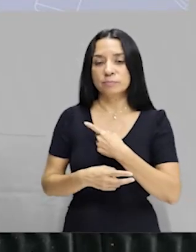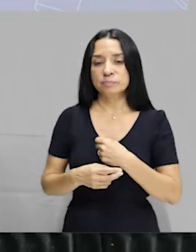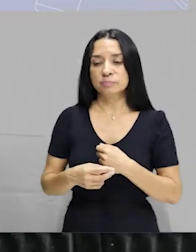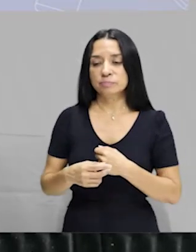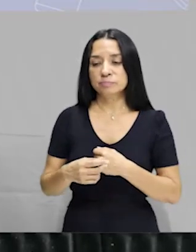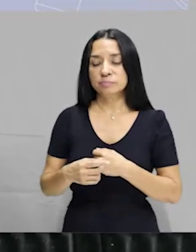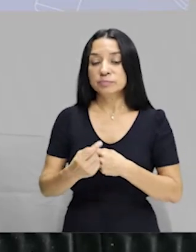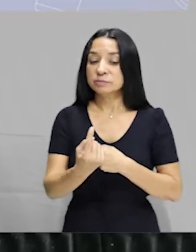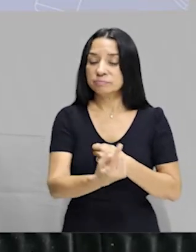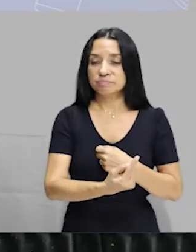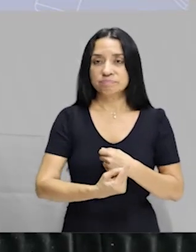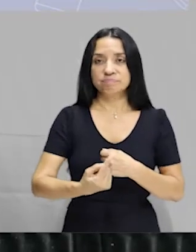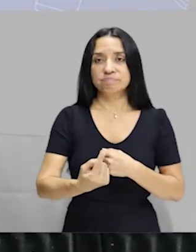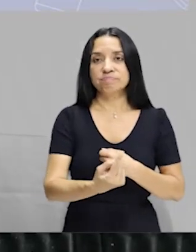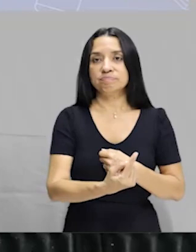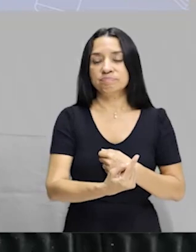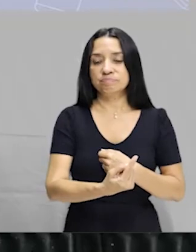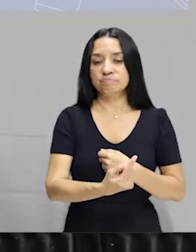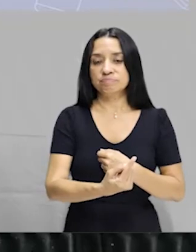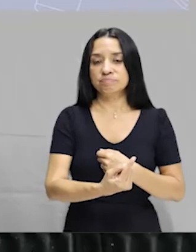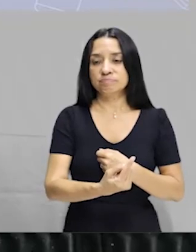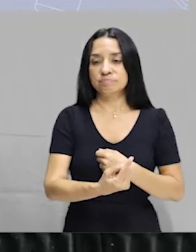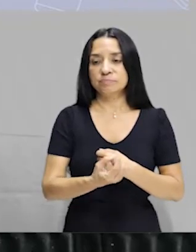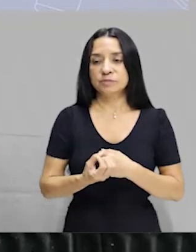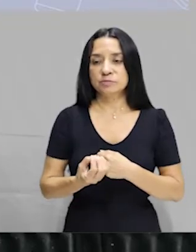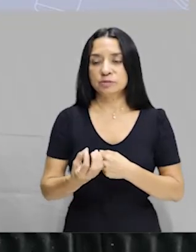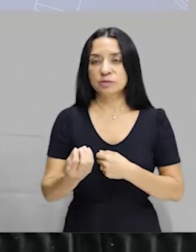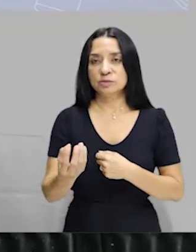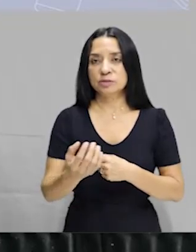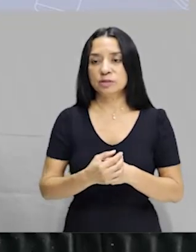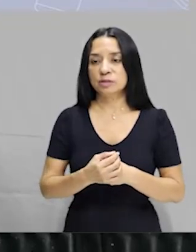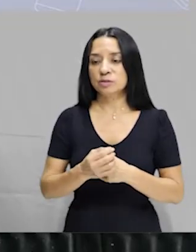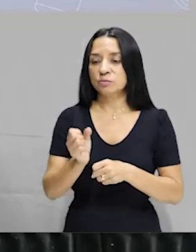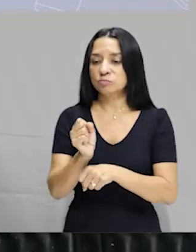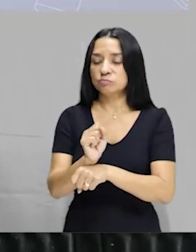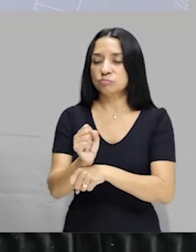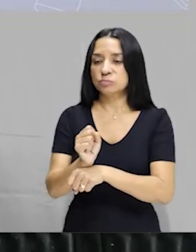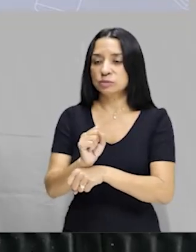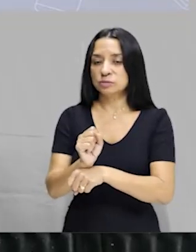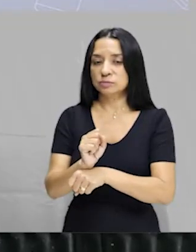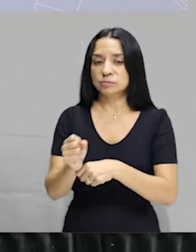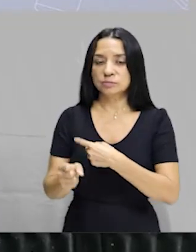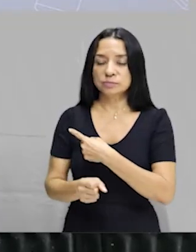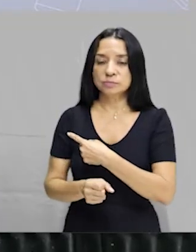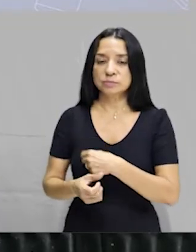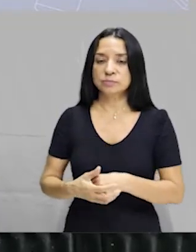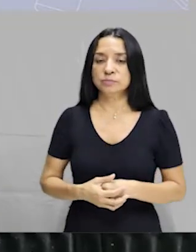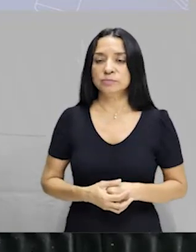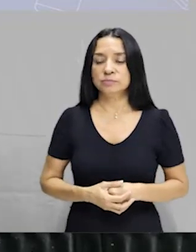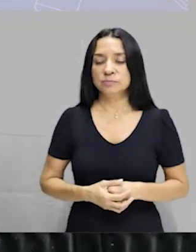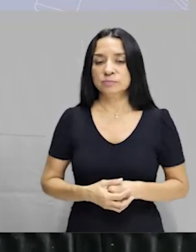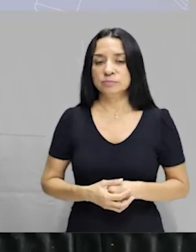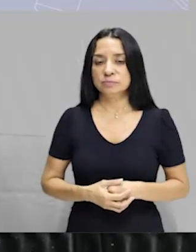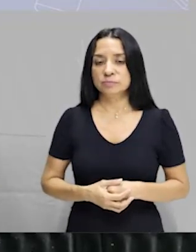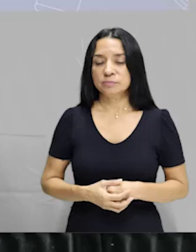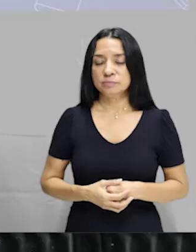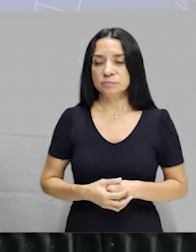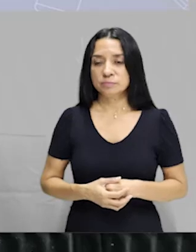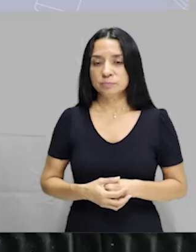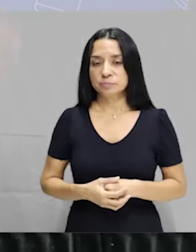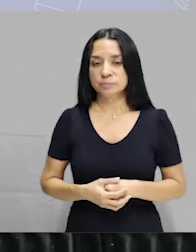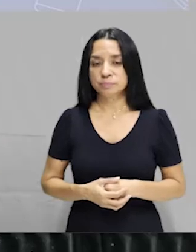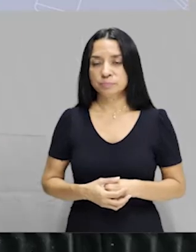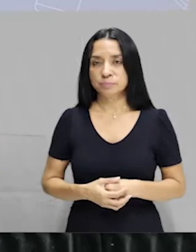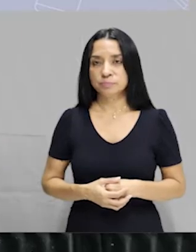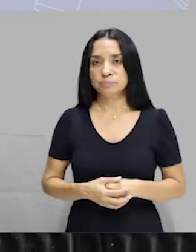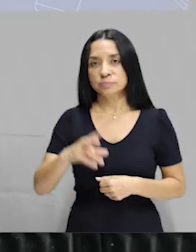viajaram em coach. Eles viajaram no carro. Então, Marcos e Lucas viajaram em